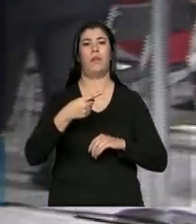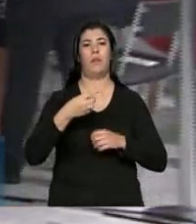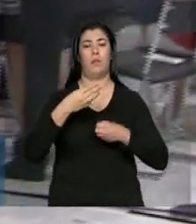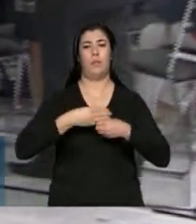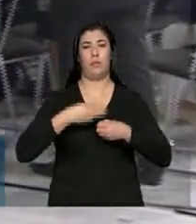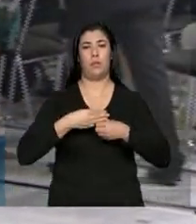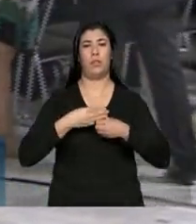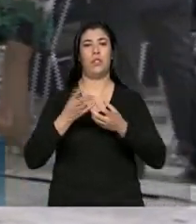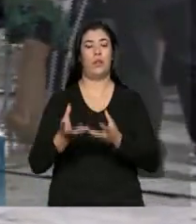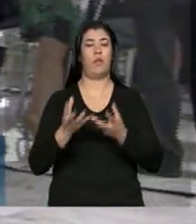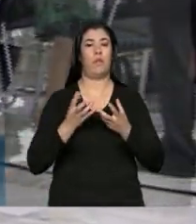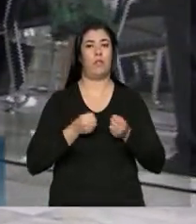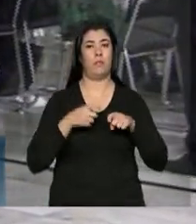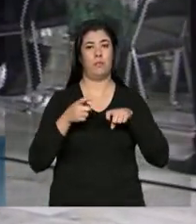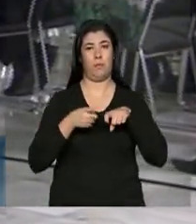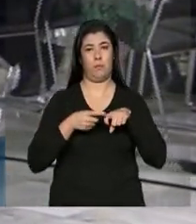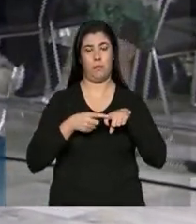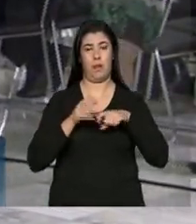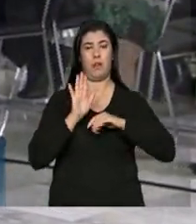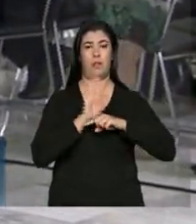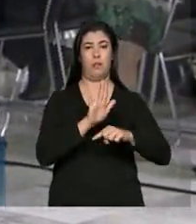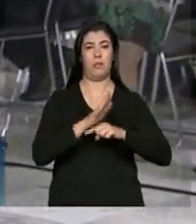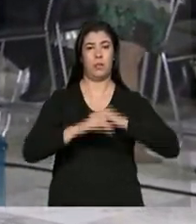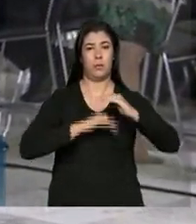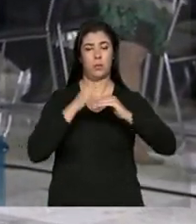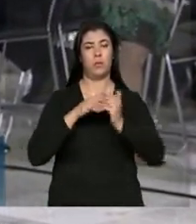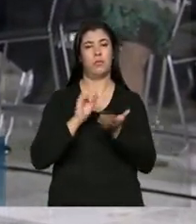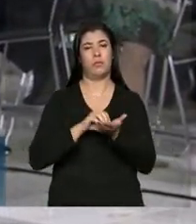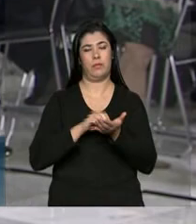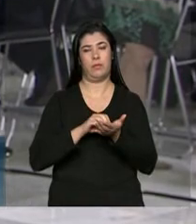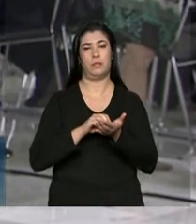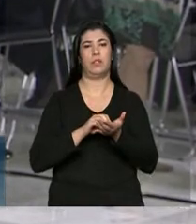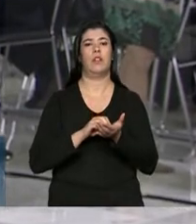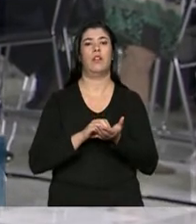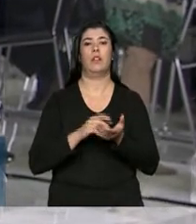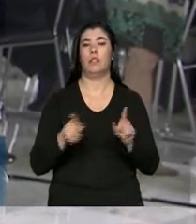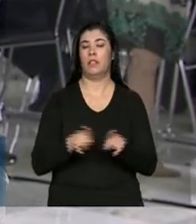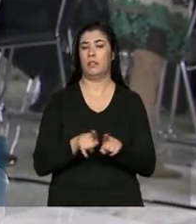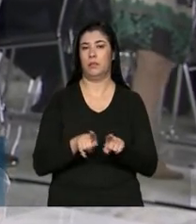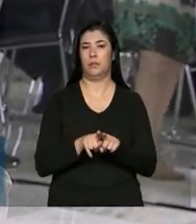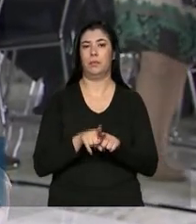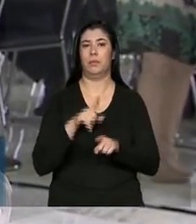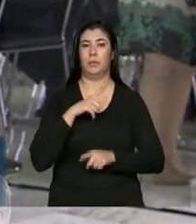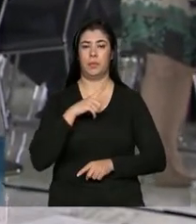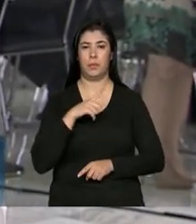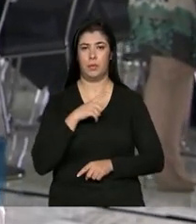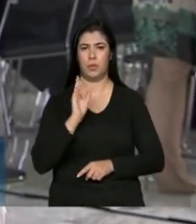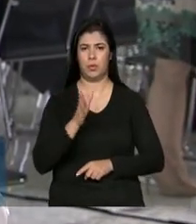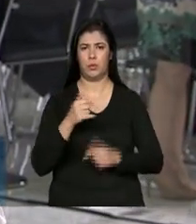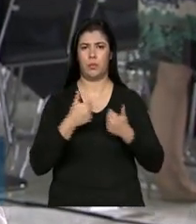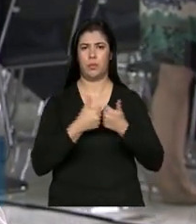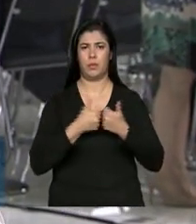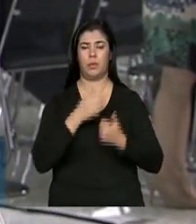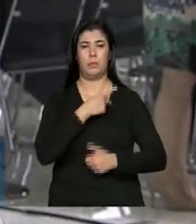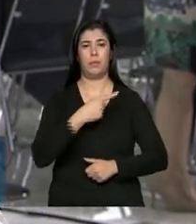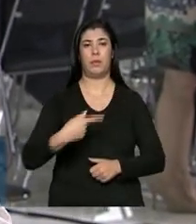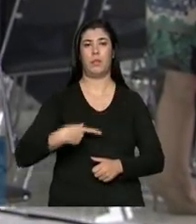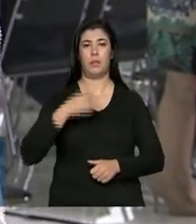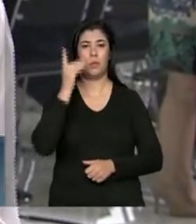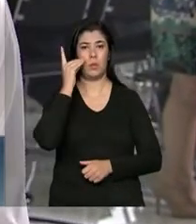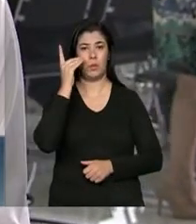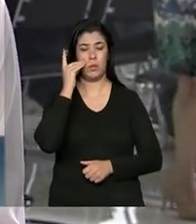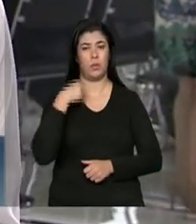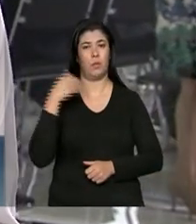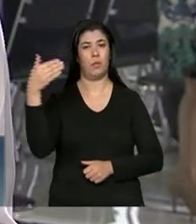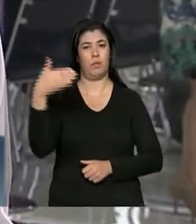profissionais para tentar suprir a demanda por médicos. Bom, também, daqui a pouco, a presidenta Dilma Rousseff